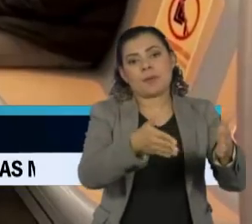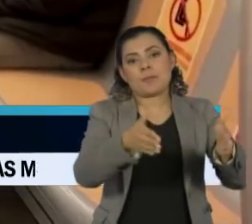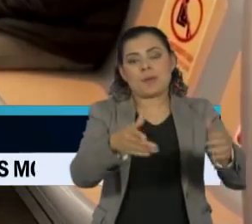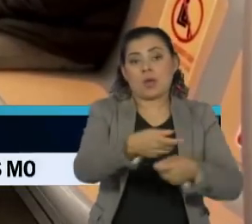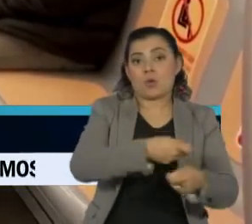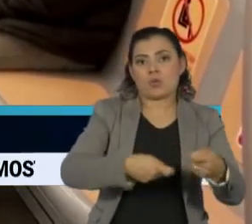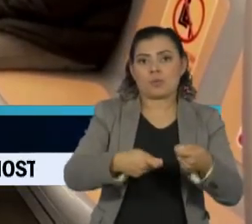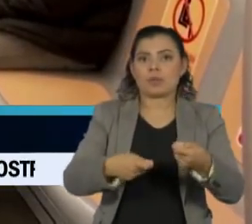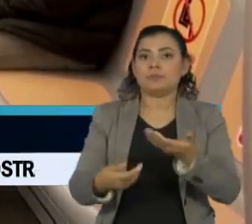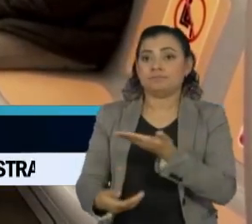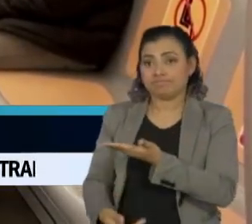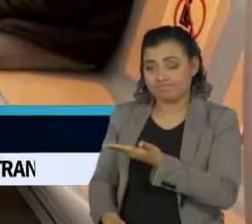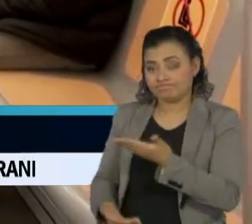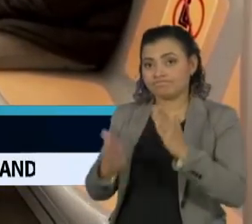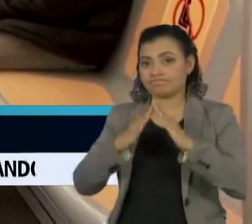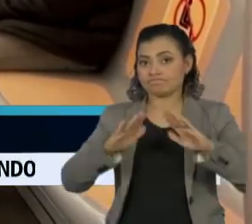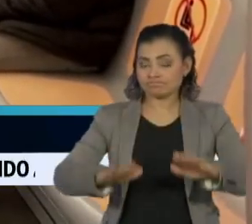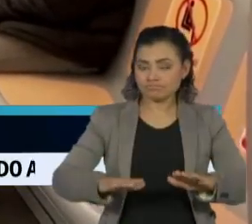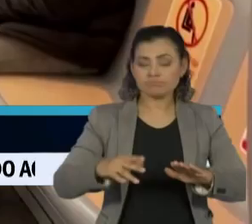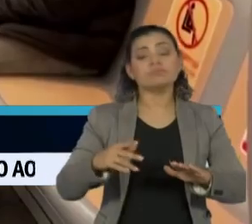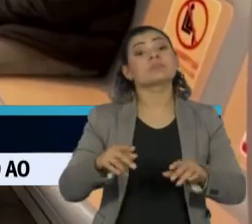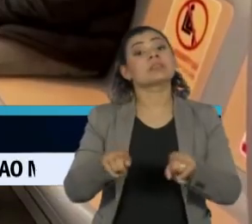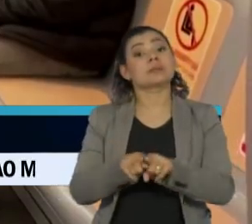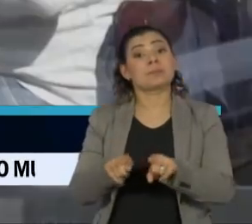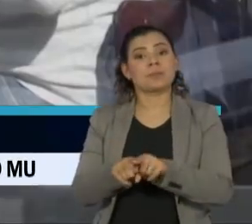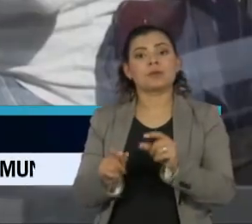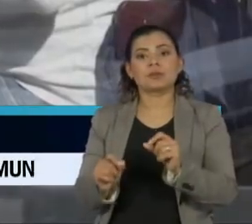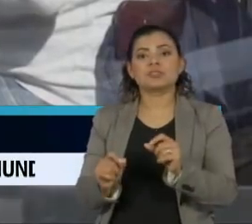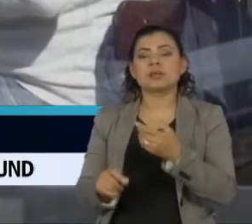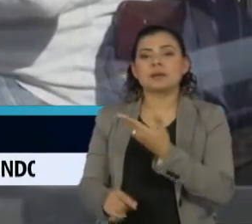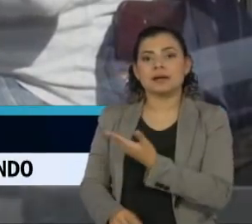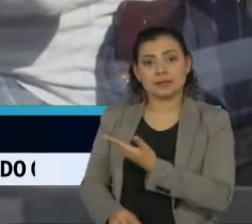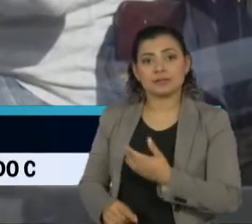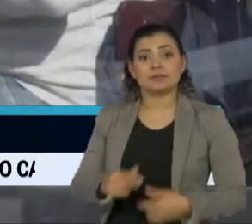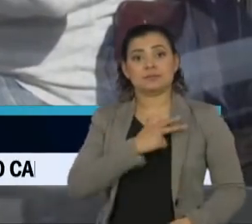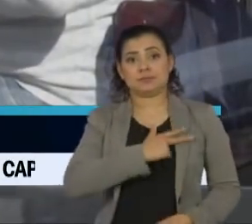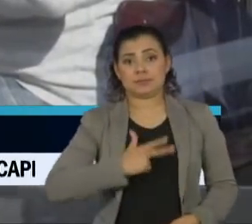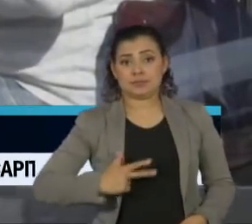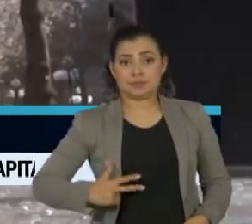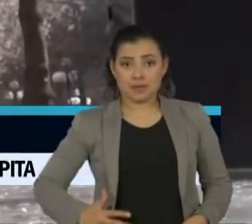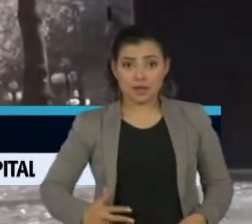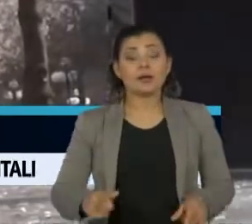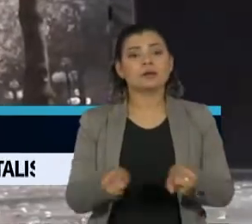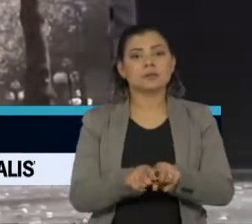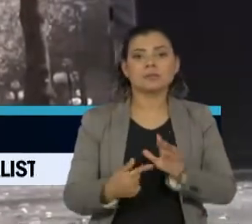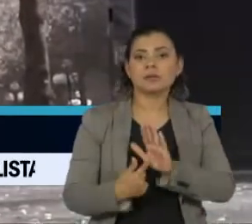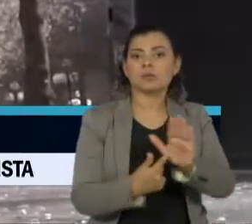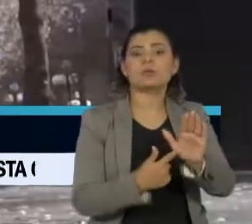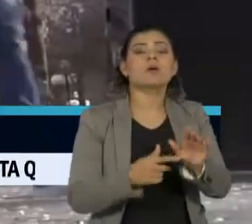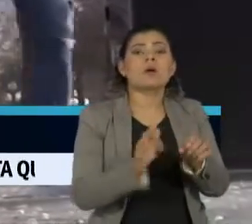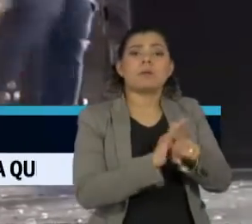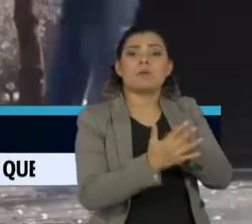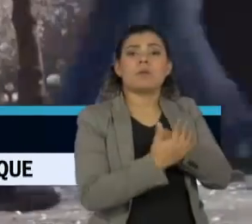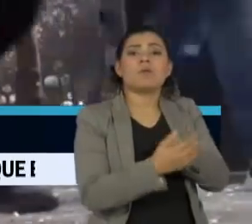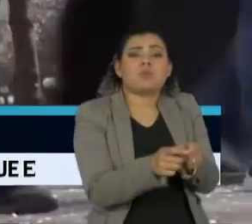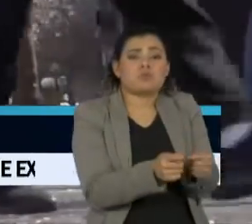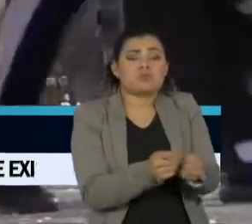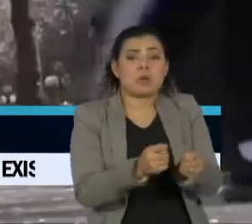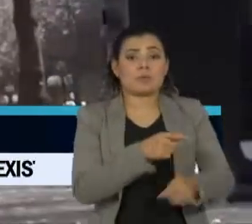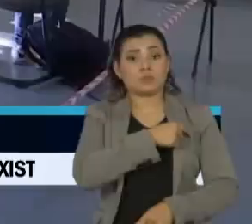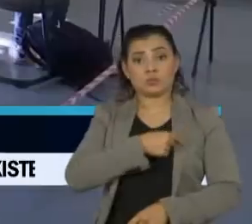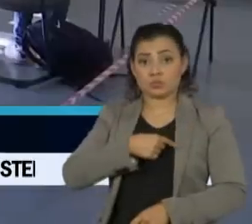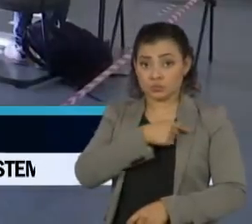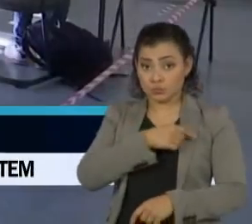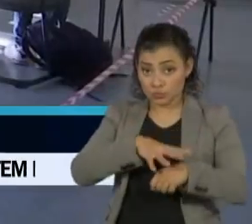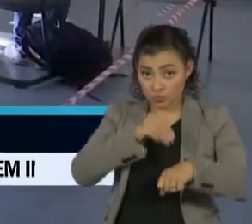das medidas rígidas de isolamento social da Dinamarca com a pouca ação da Suécia no combate ao novo coronavírus. Os dois países